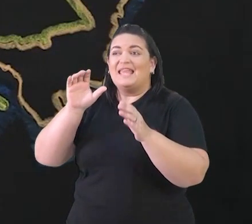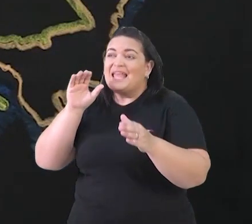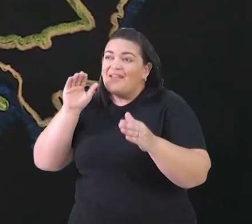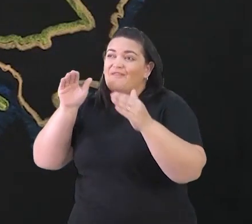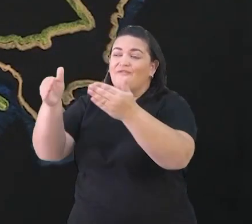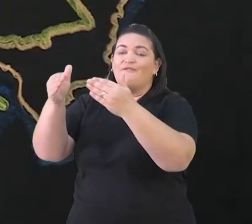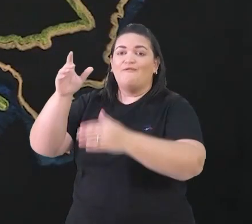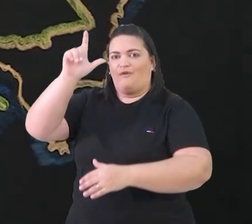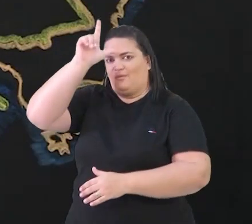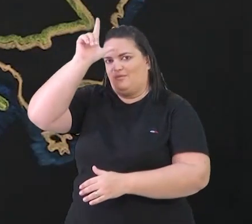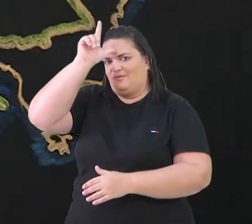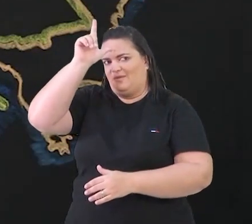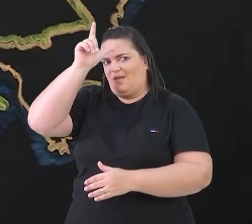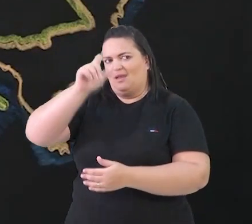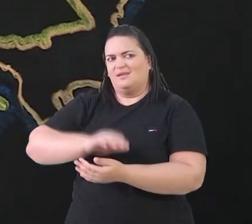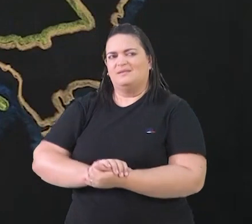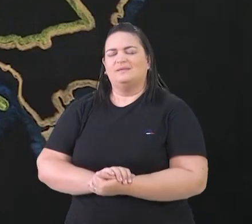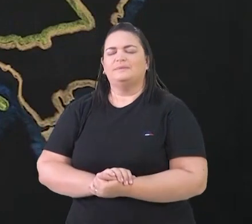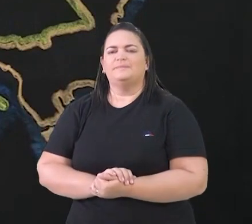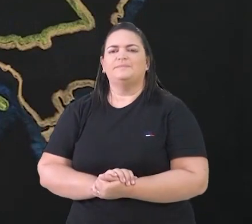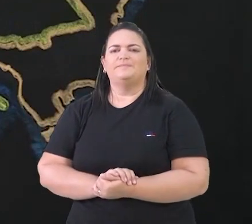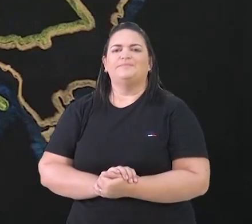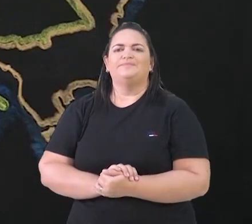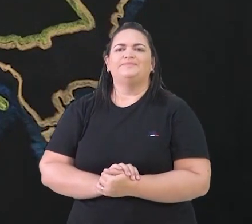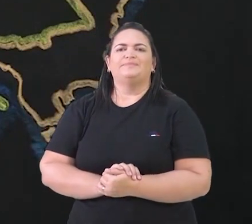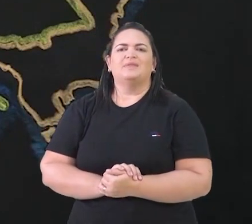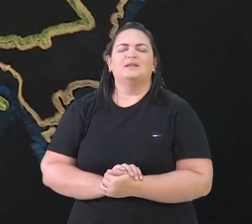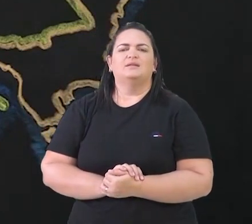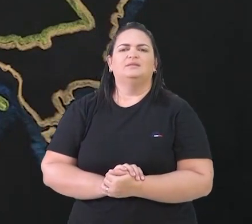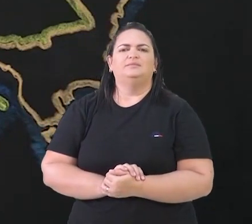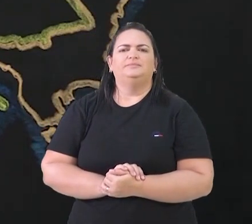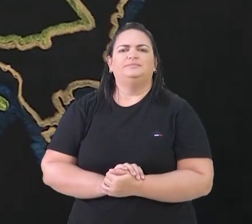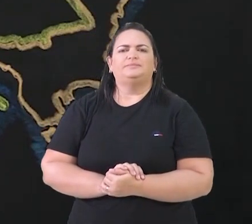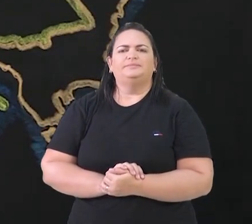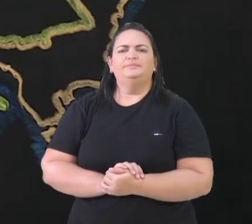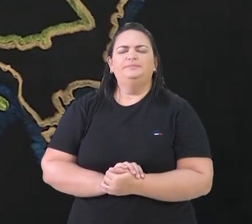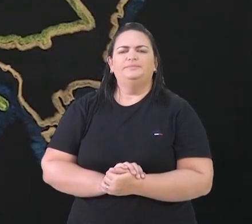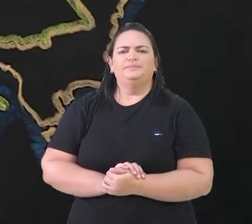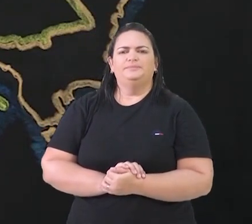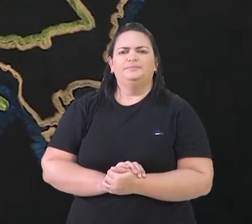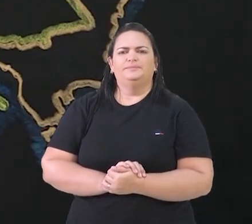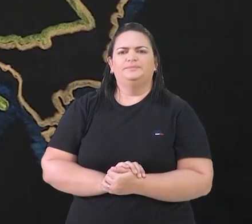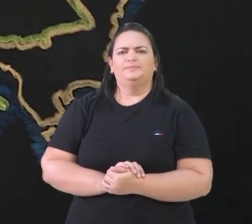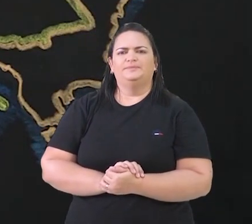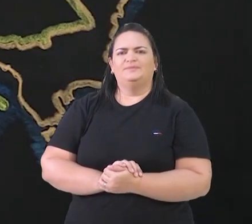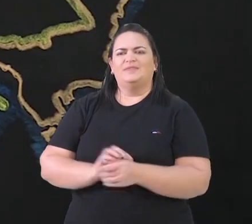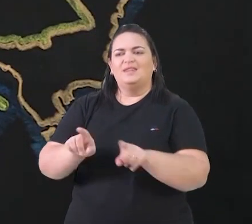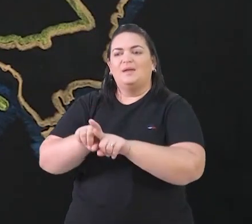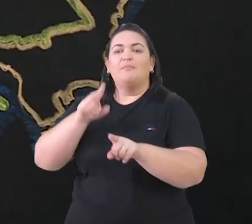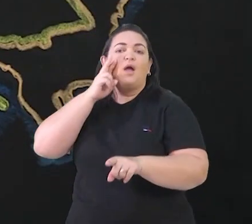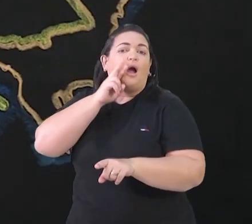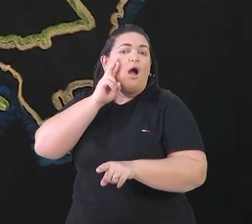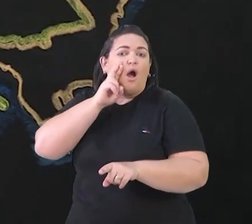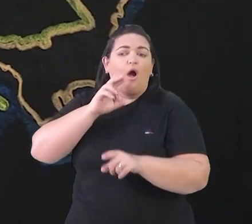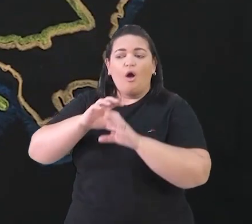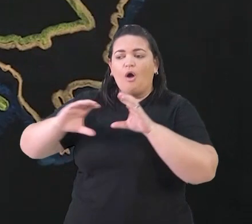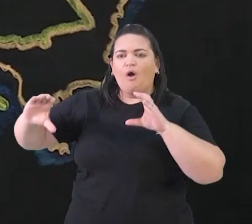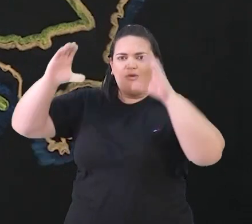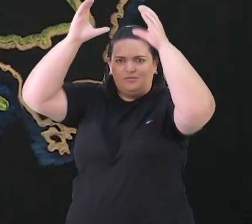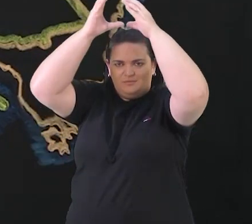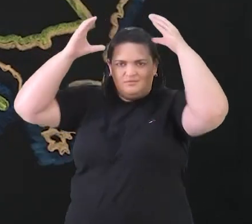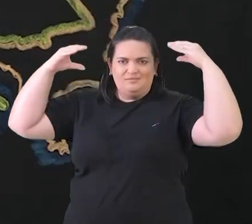e lá em cima, onde hoje é a Suécia, por exemplo, a área rosa, de domínio